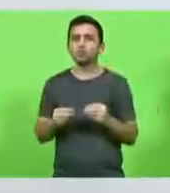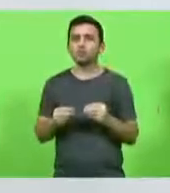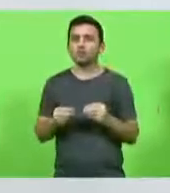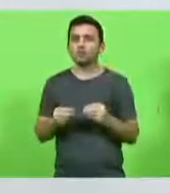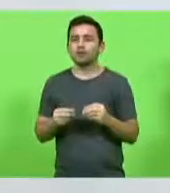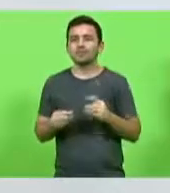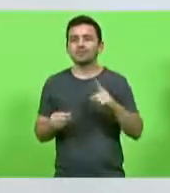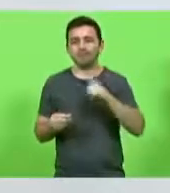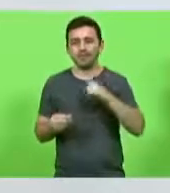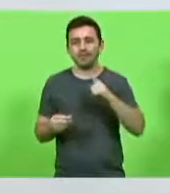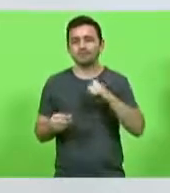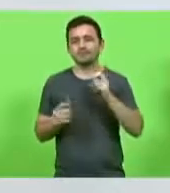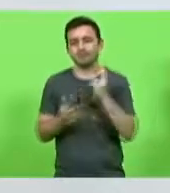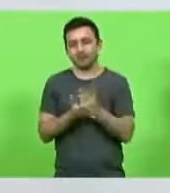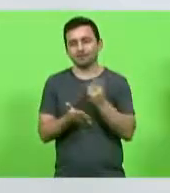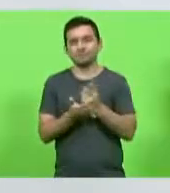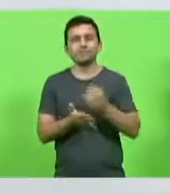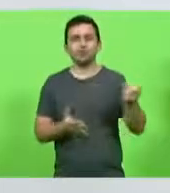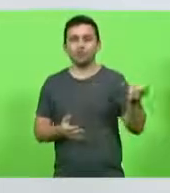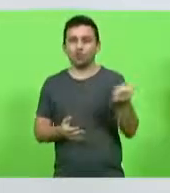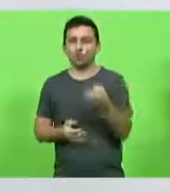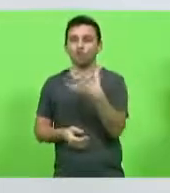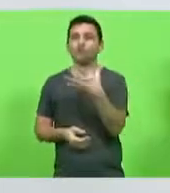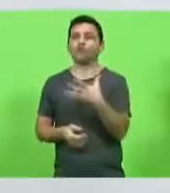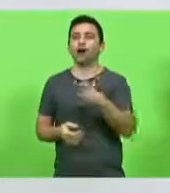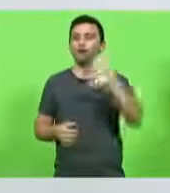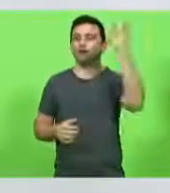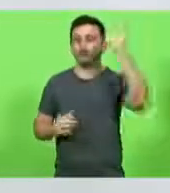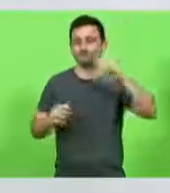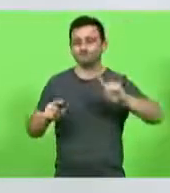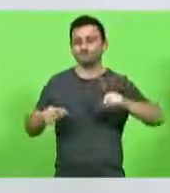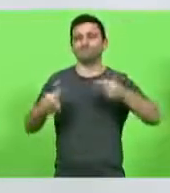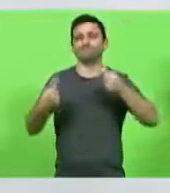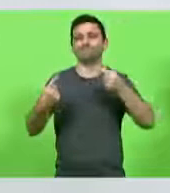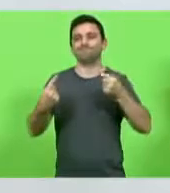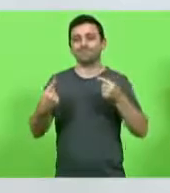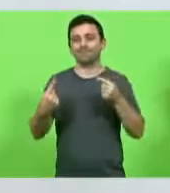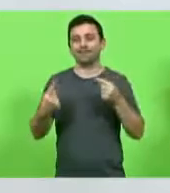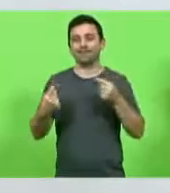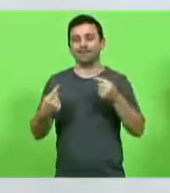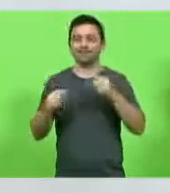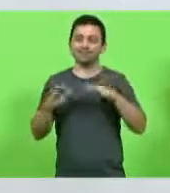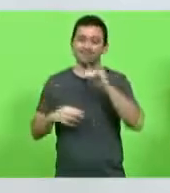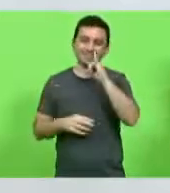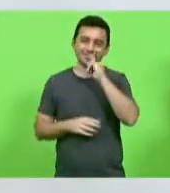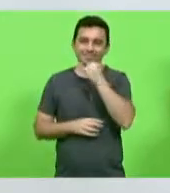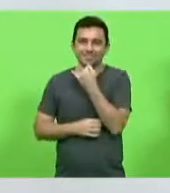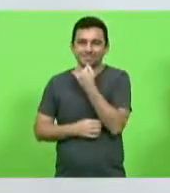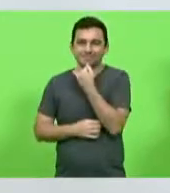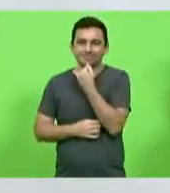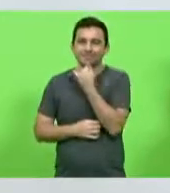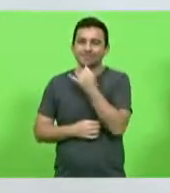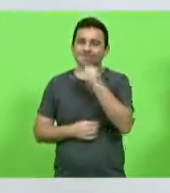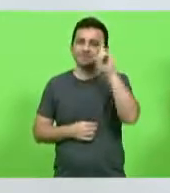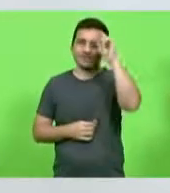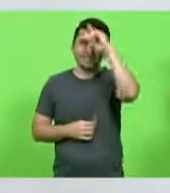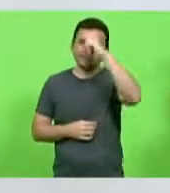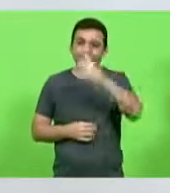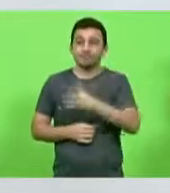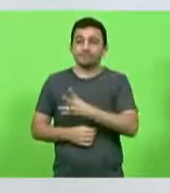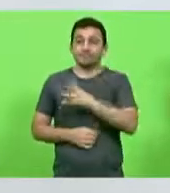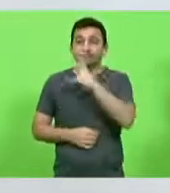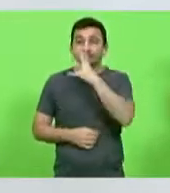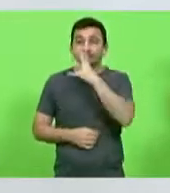sempre surgem desafios que às vezes nos deixam triste. E a gente fica estarecido